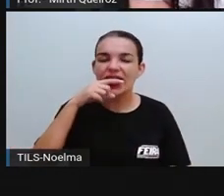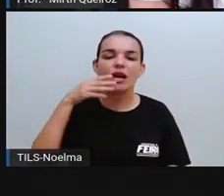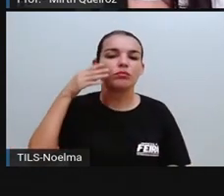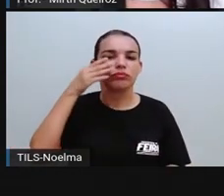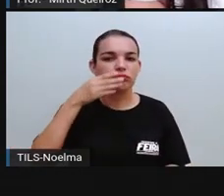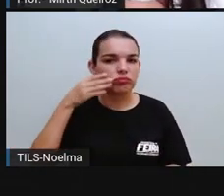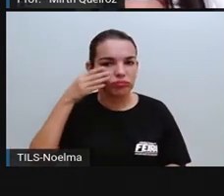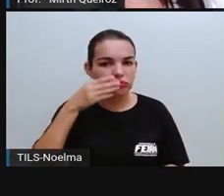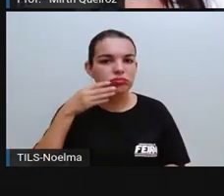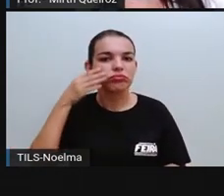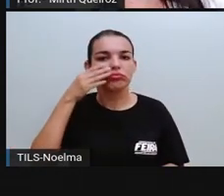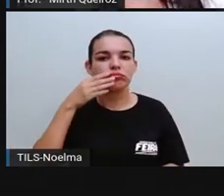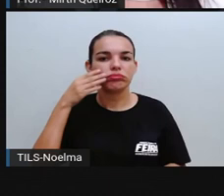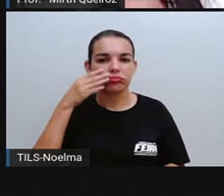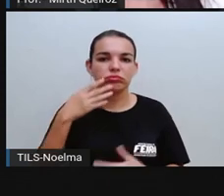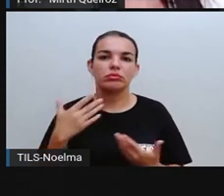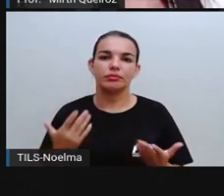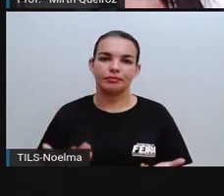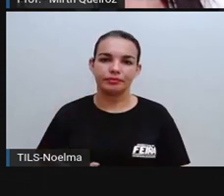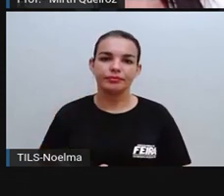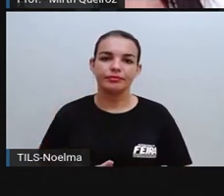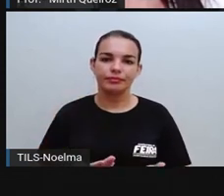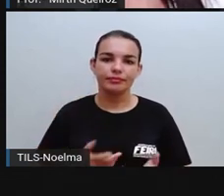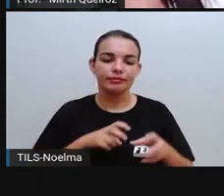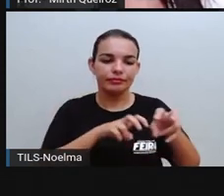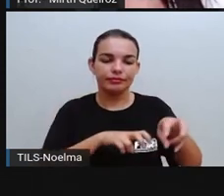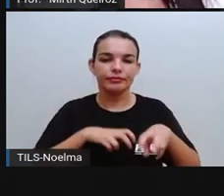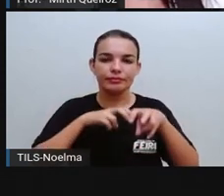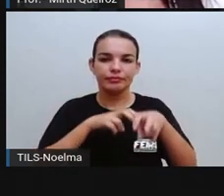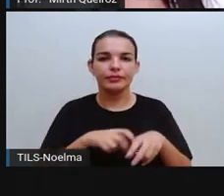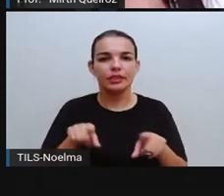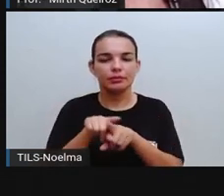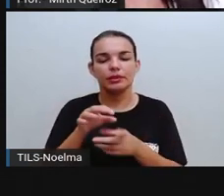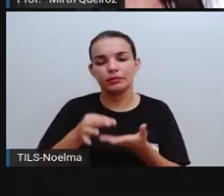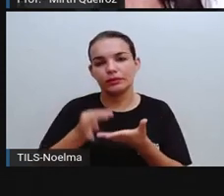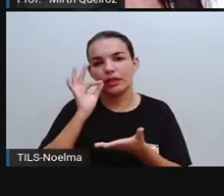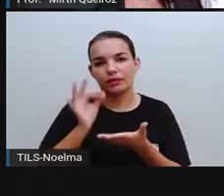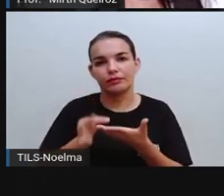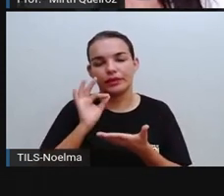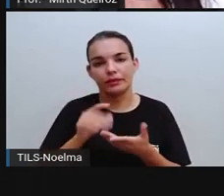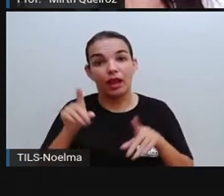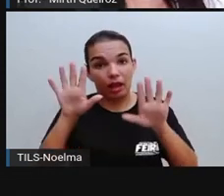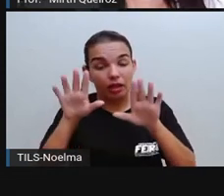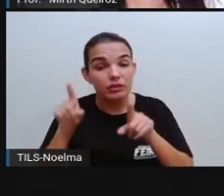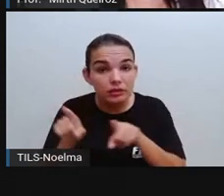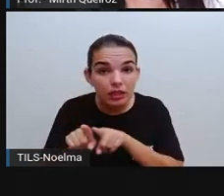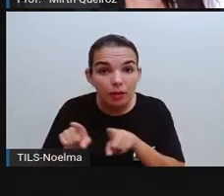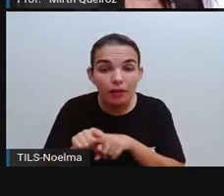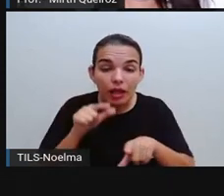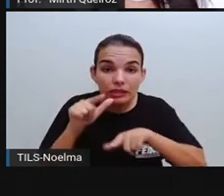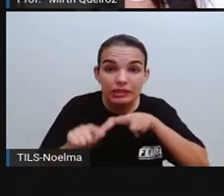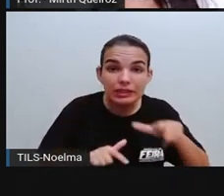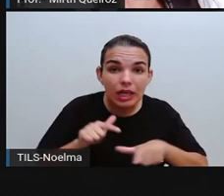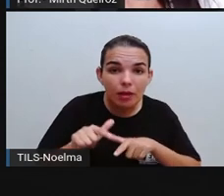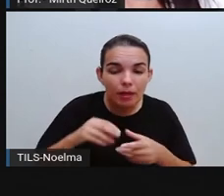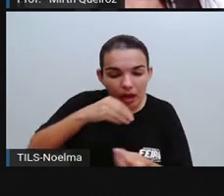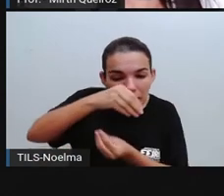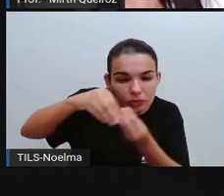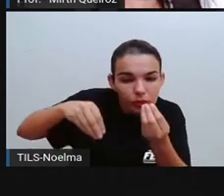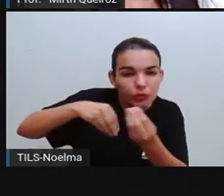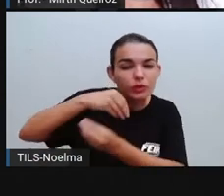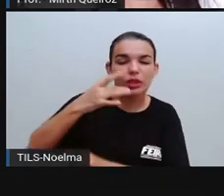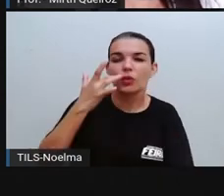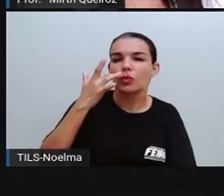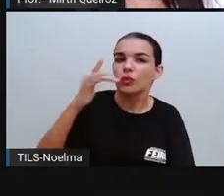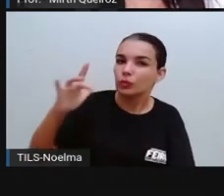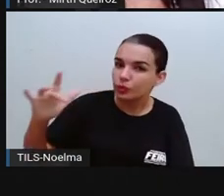principalmente aí na cultura da cana-de-açúcar e no café. E eles também trabalharam, lembra lá do ciclo do ouro, né?